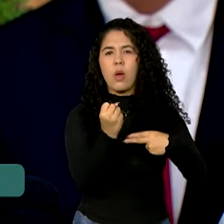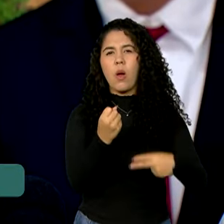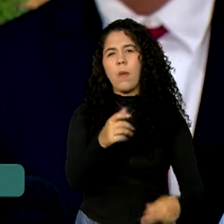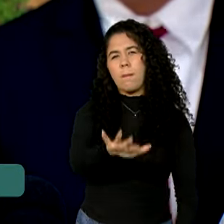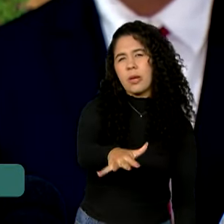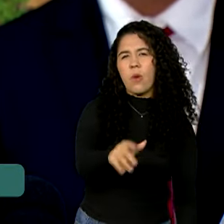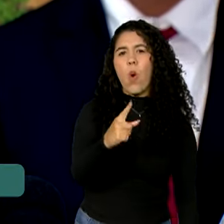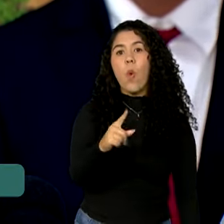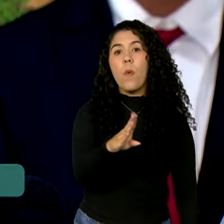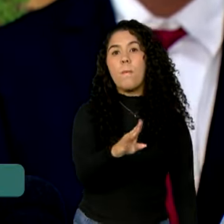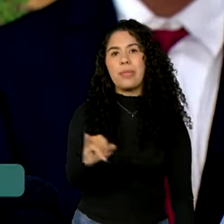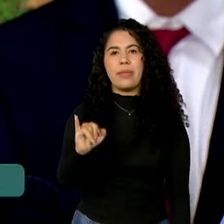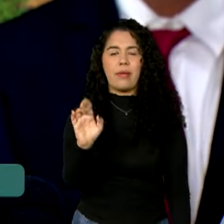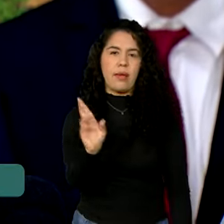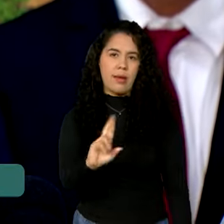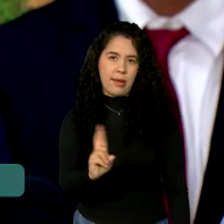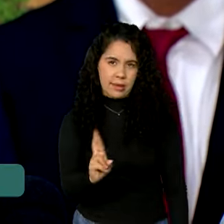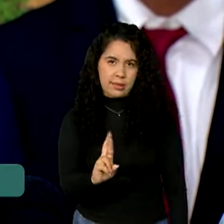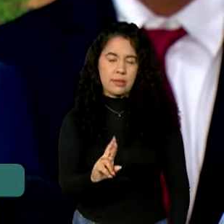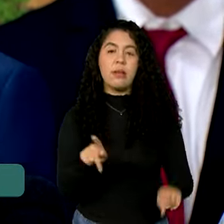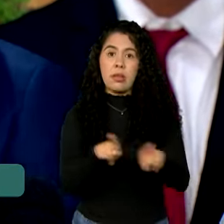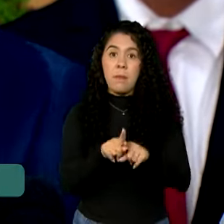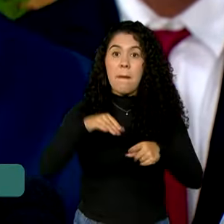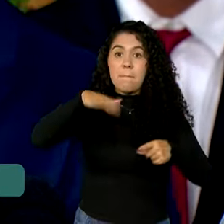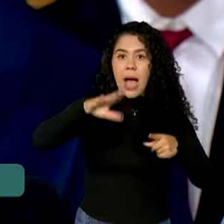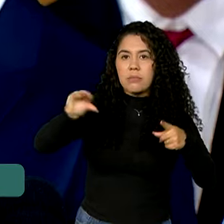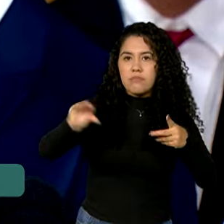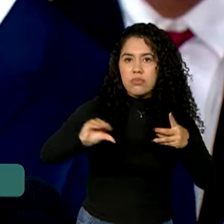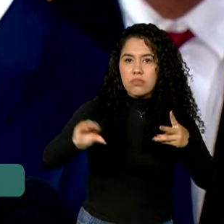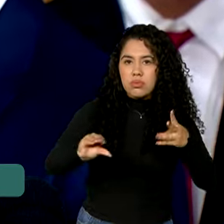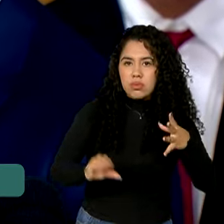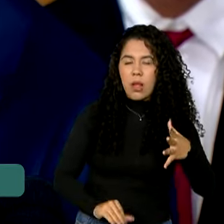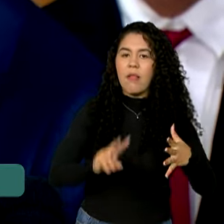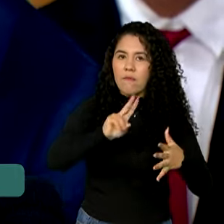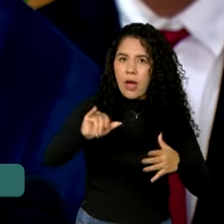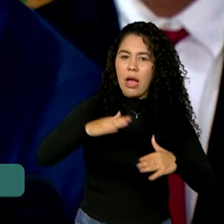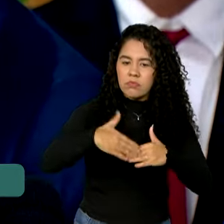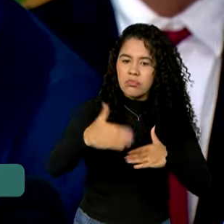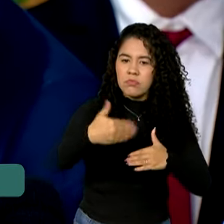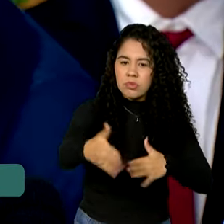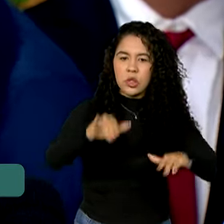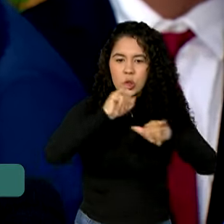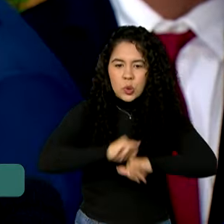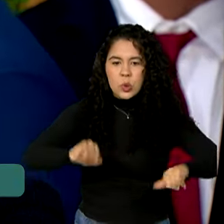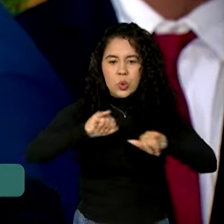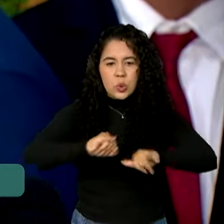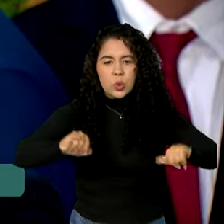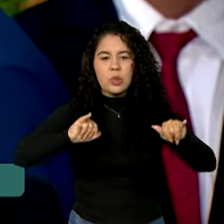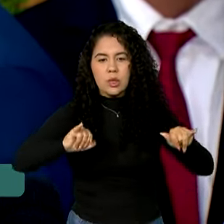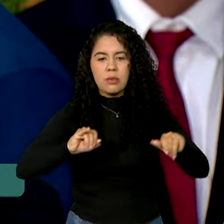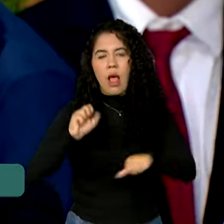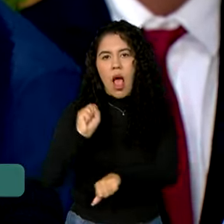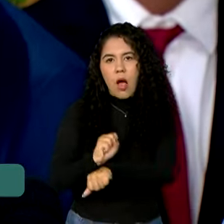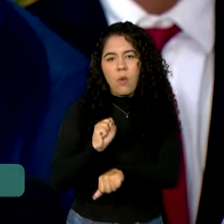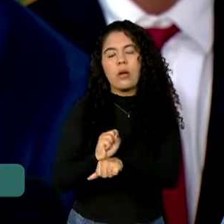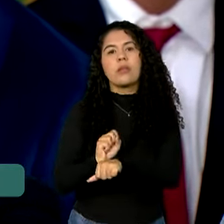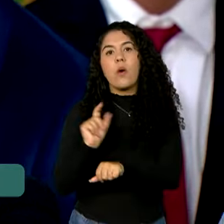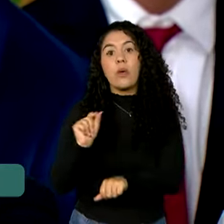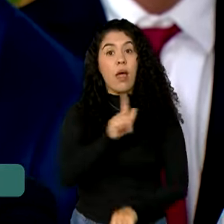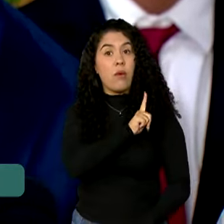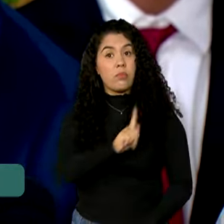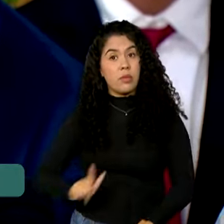bilhão de reais. E outros créditos serão publicados na medida que os governadores apresentem e materializem